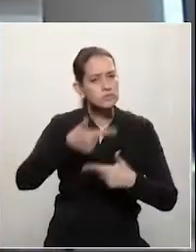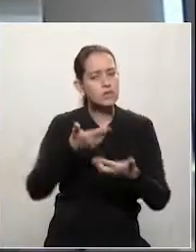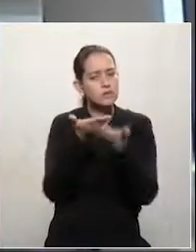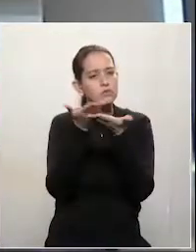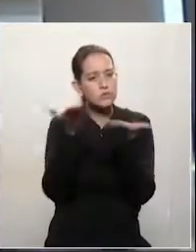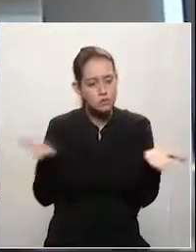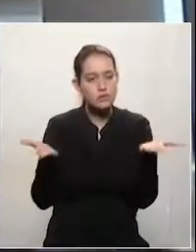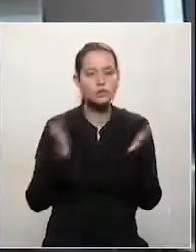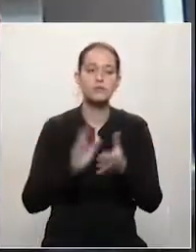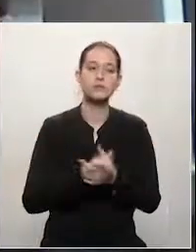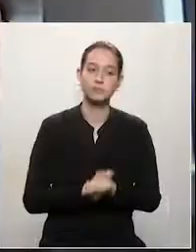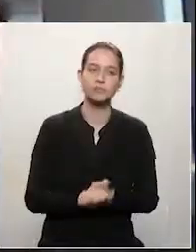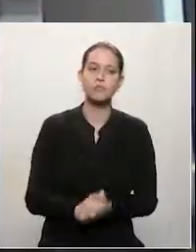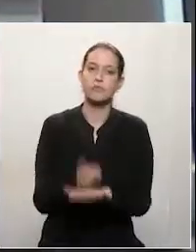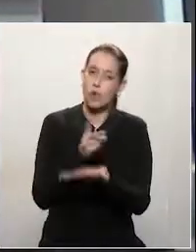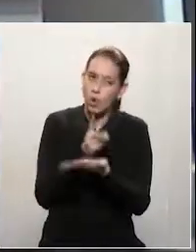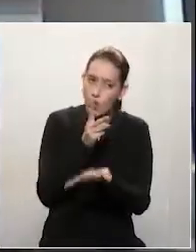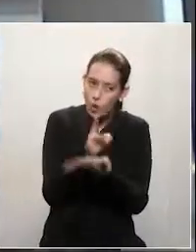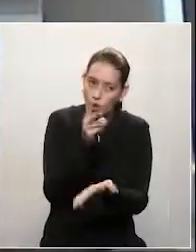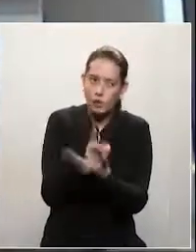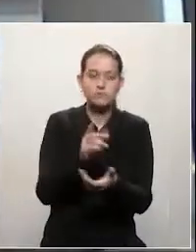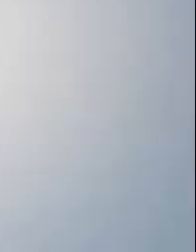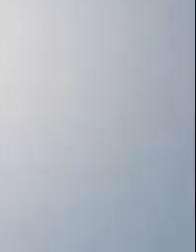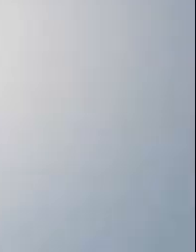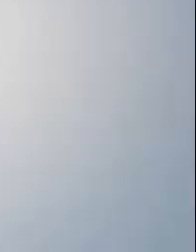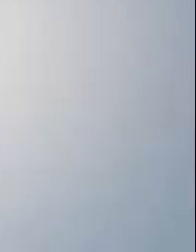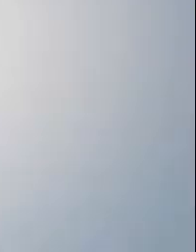vamos em frente porque tem muita coisa para fazer. supermercio Industrial rápido?